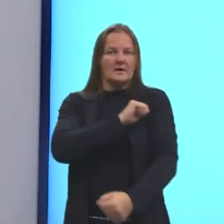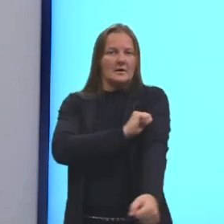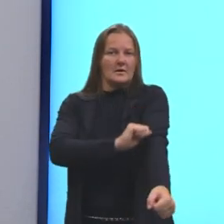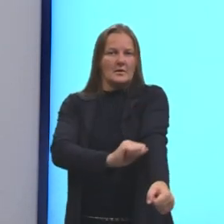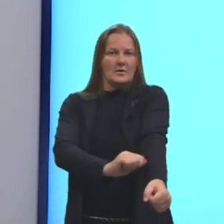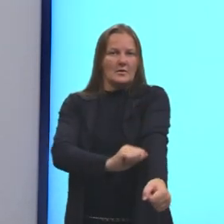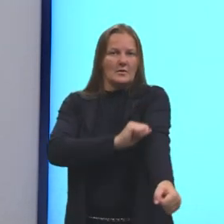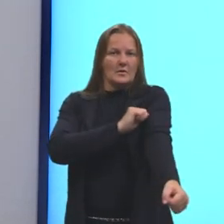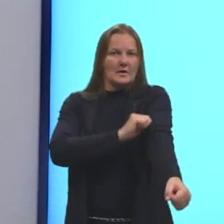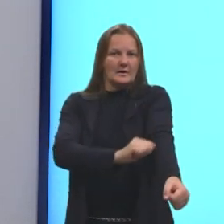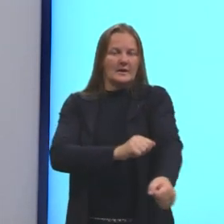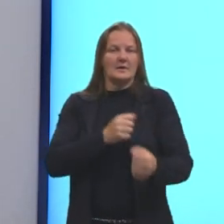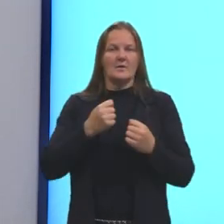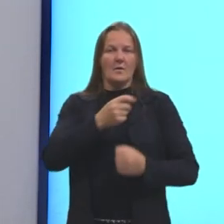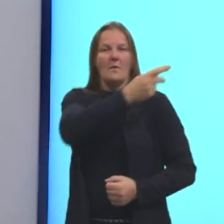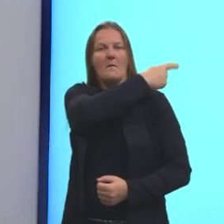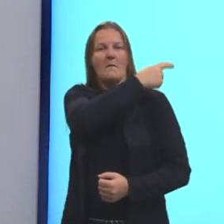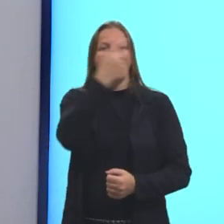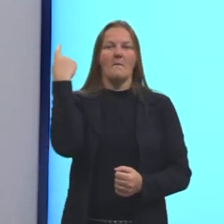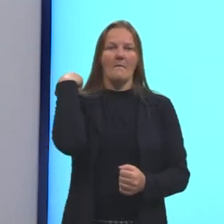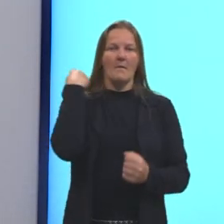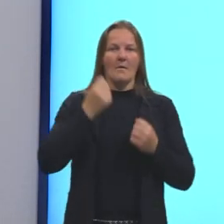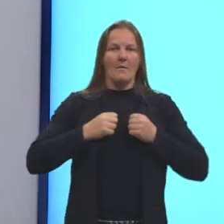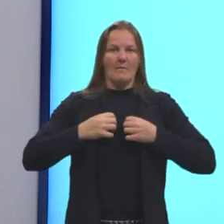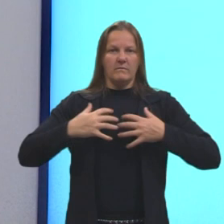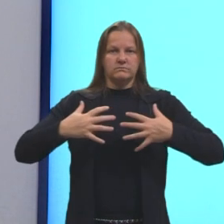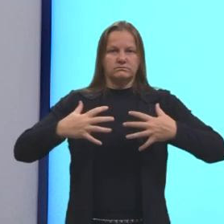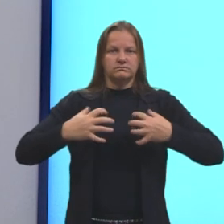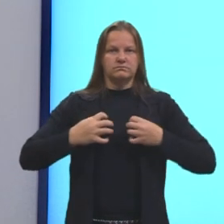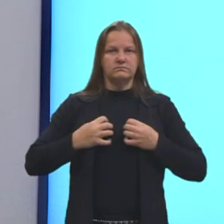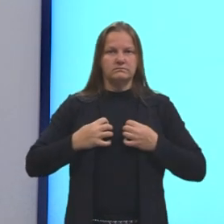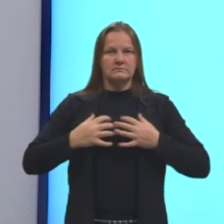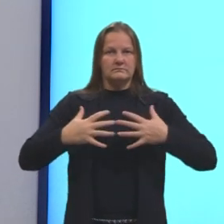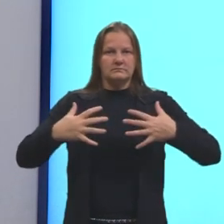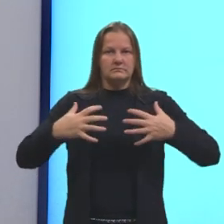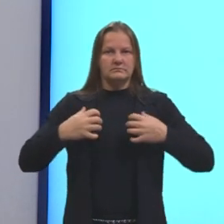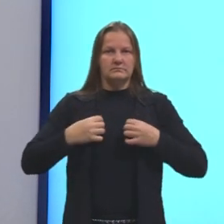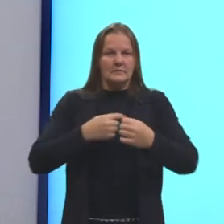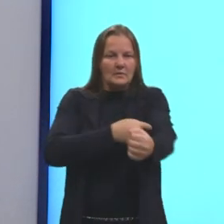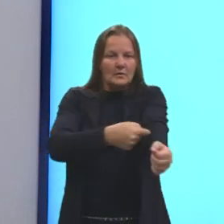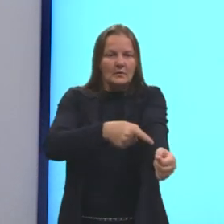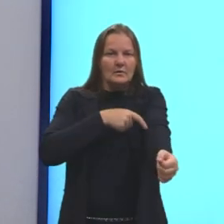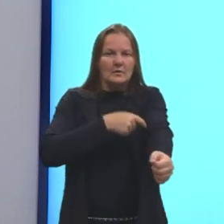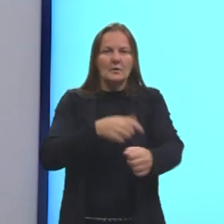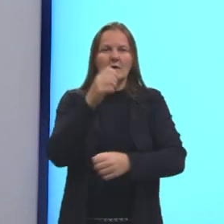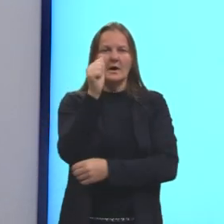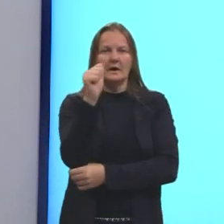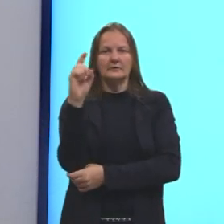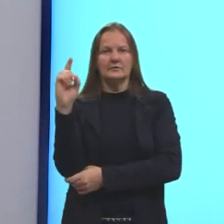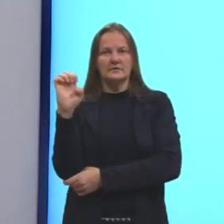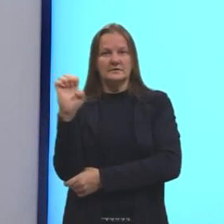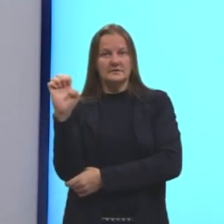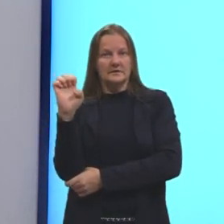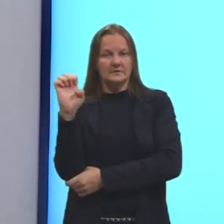artéria pulmonar. Veia pulmonar. O átrio esquerdo.